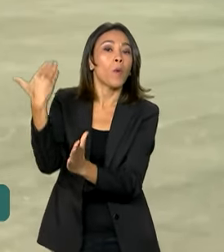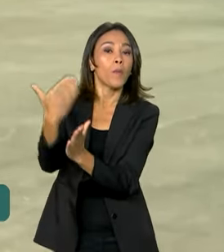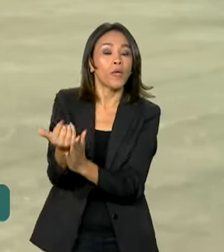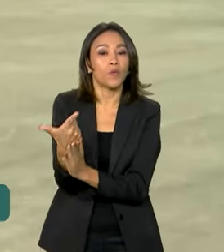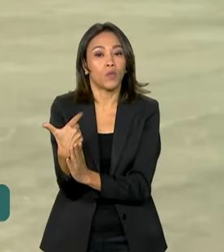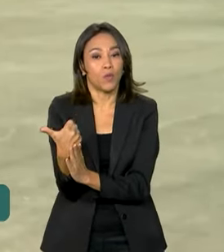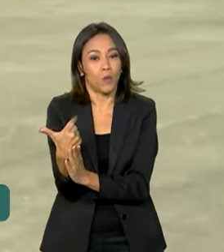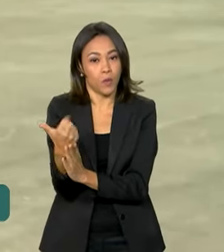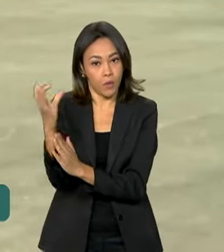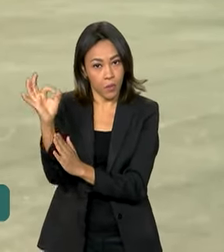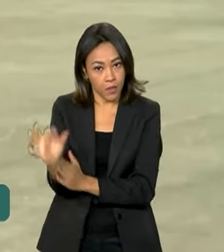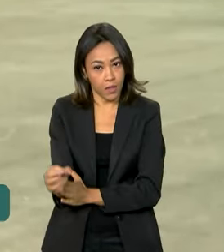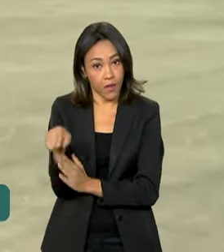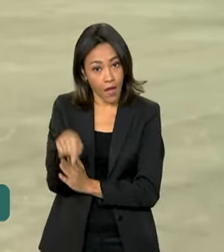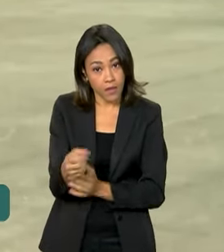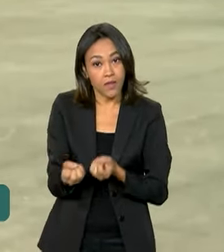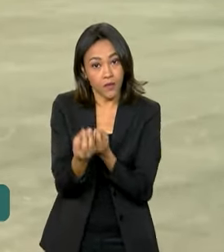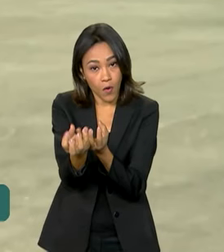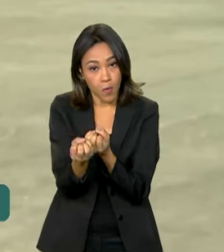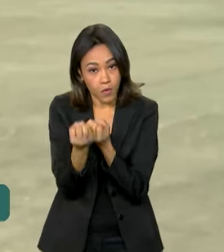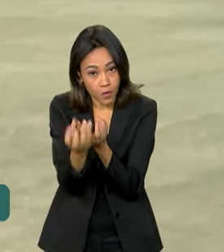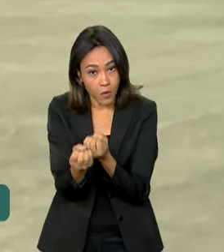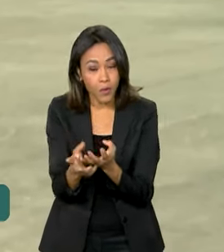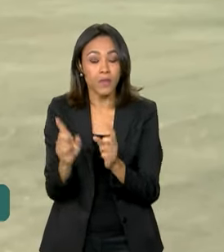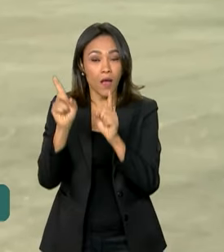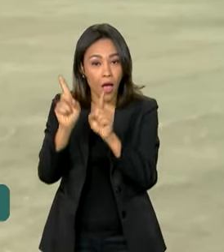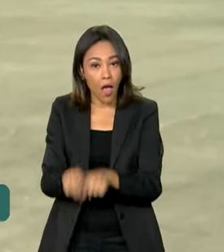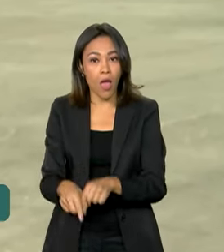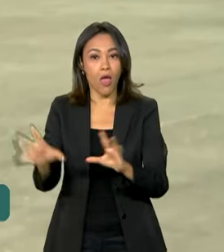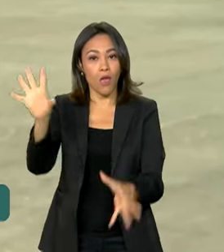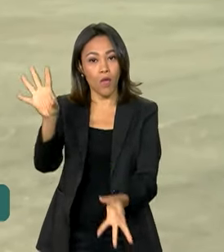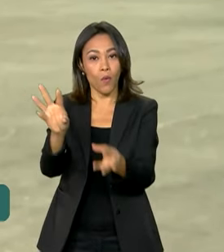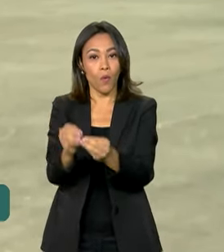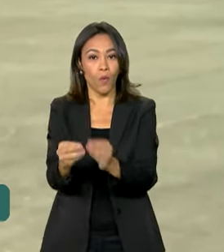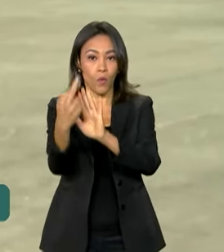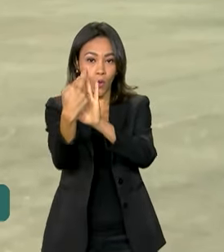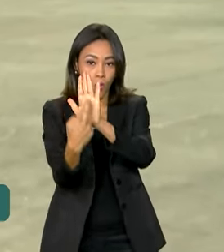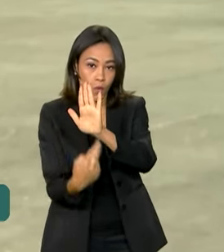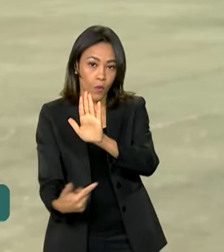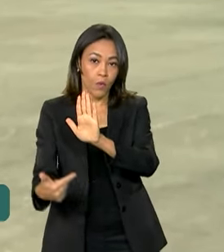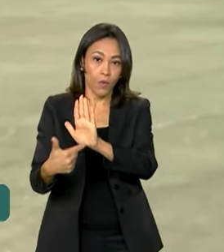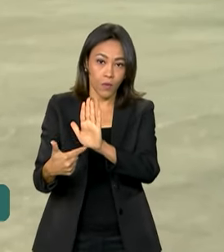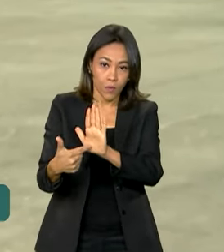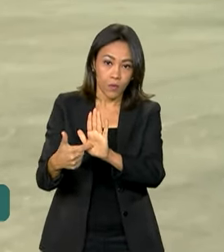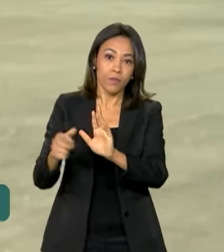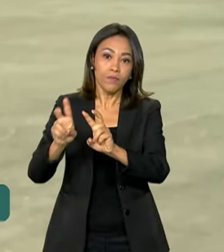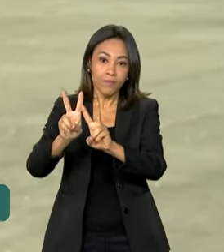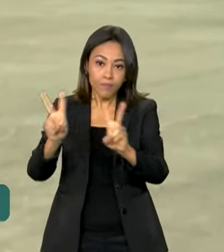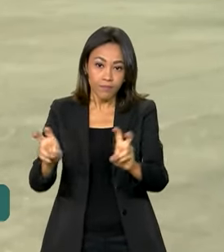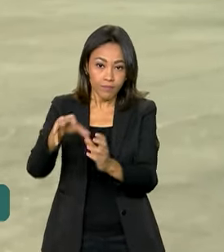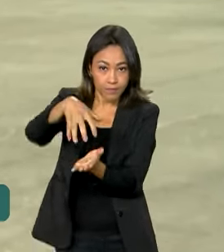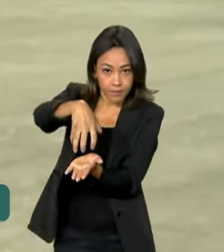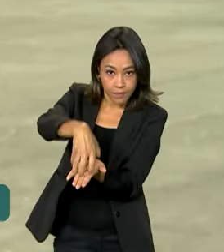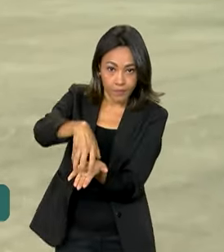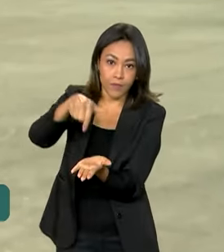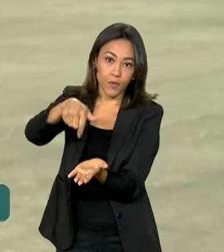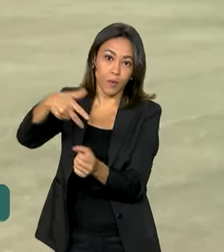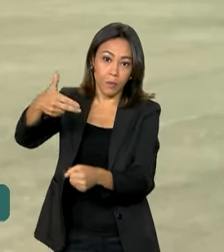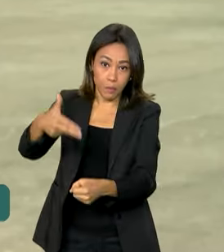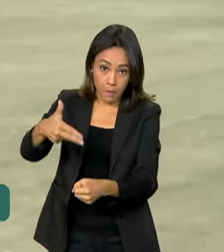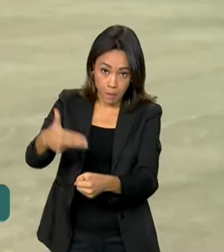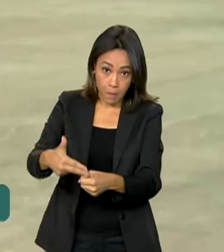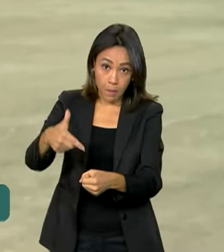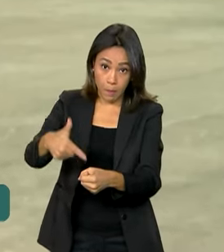ao ano anterior. Esses dados são do Anuário Estatístico Brasileiro de Petróleo, Gás Natural e Biocombustíveis 2024, que foi